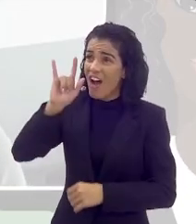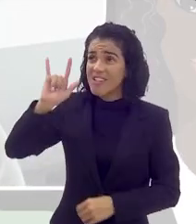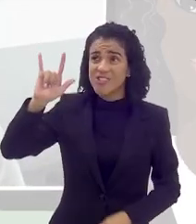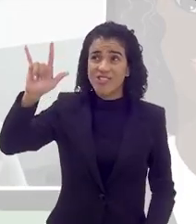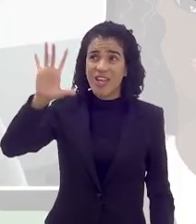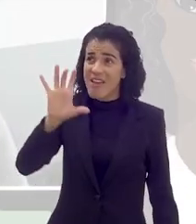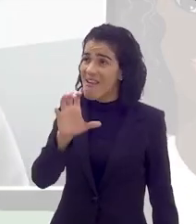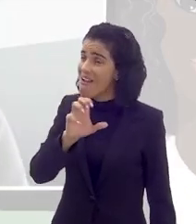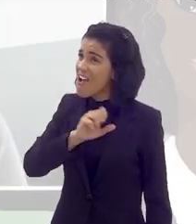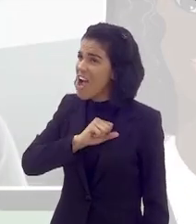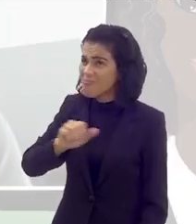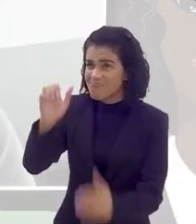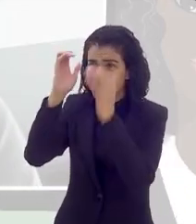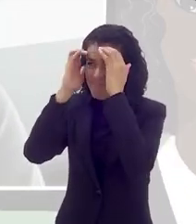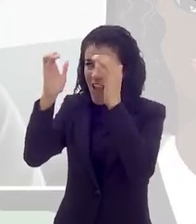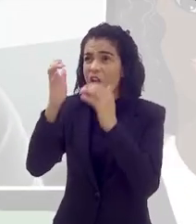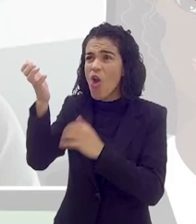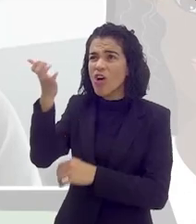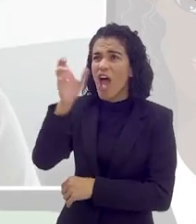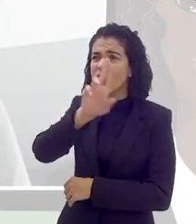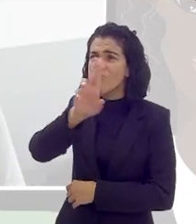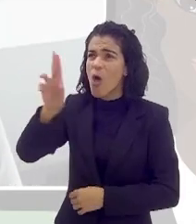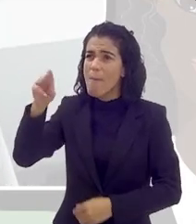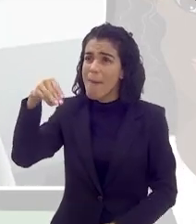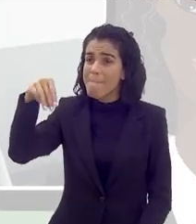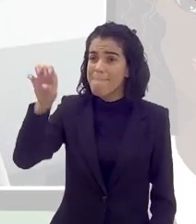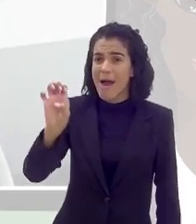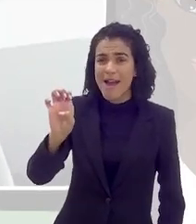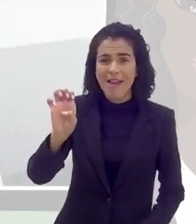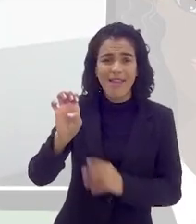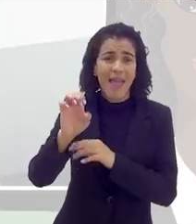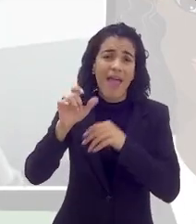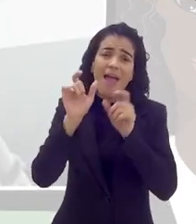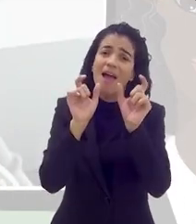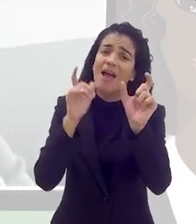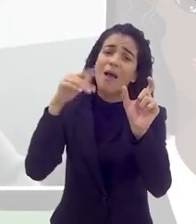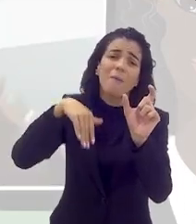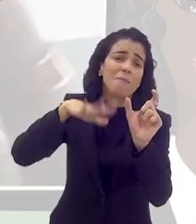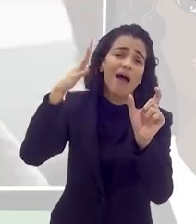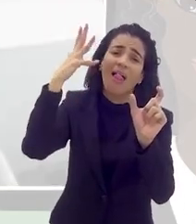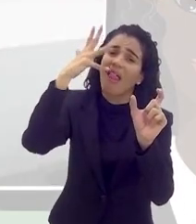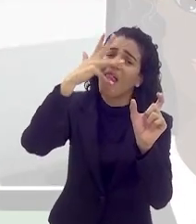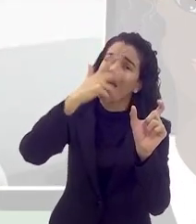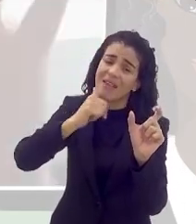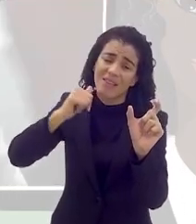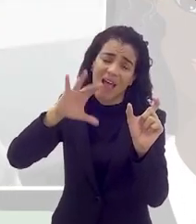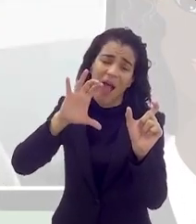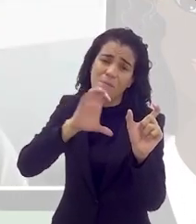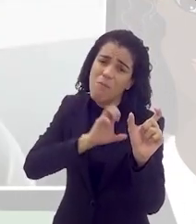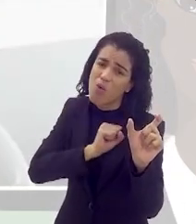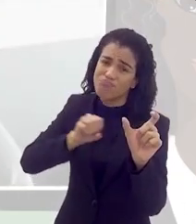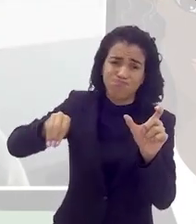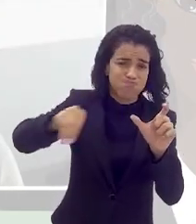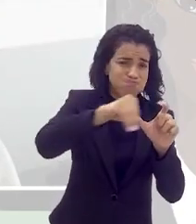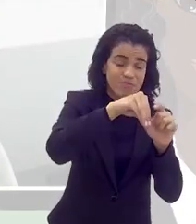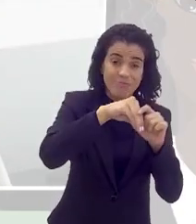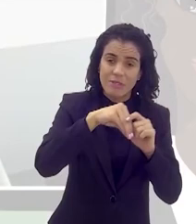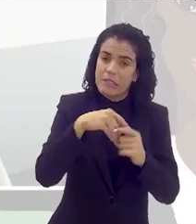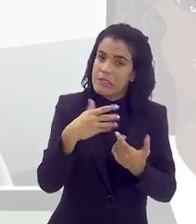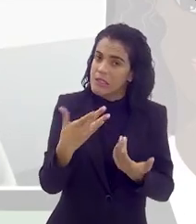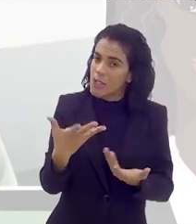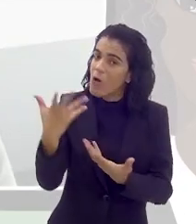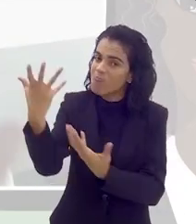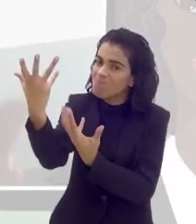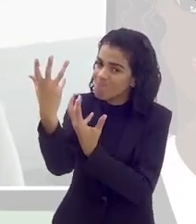você, está dizendo, olha, eu te amo tanto, eu te considero tanto que eu quero te chamar de mãe, que é a palavra mais linda que eu conheço na vida que tem amor, né,